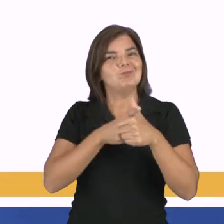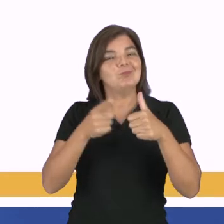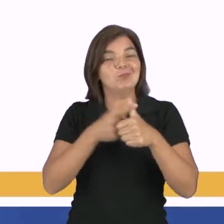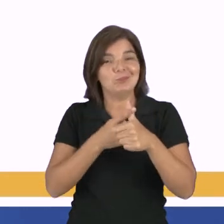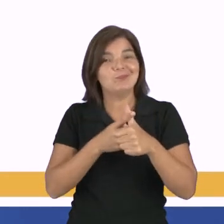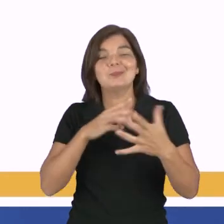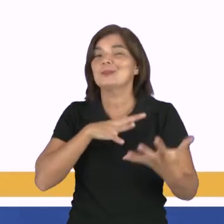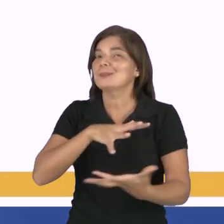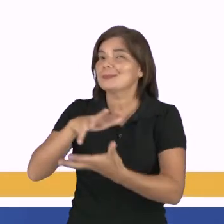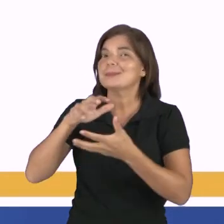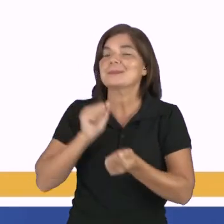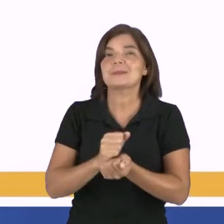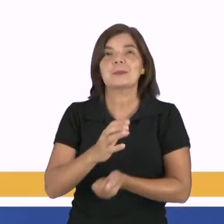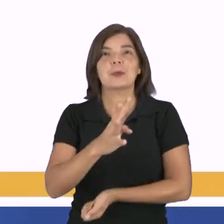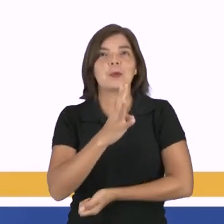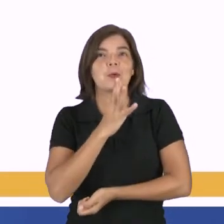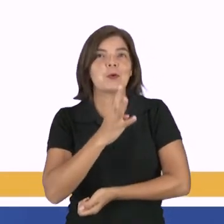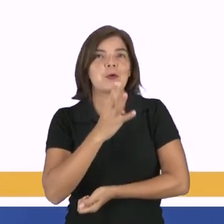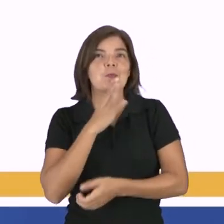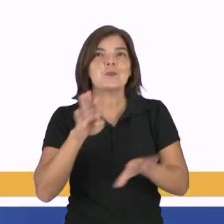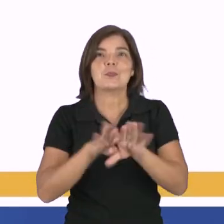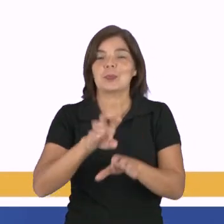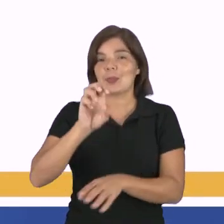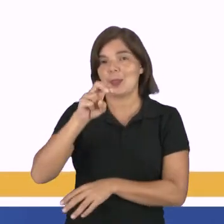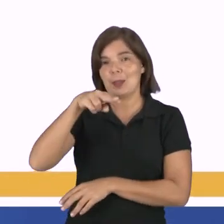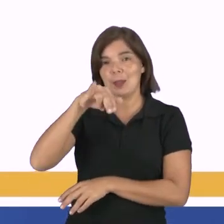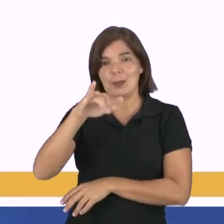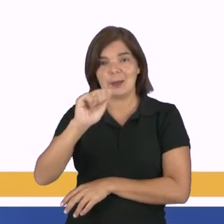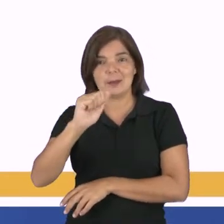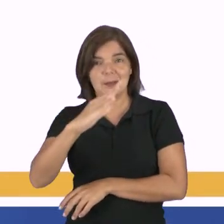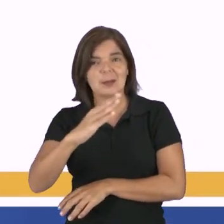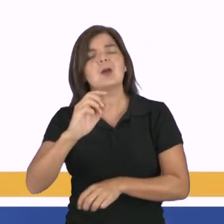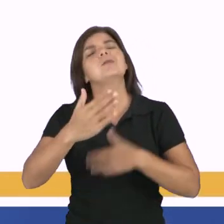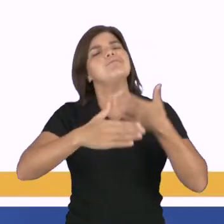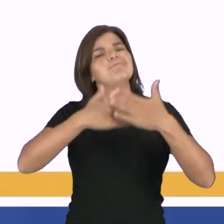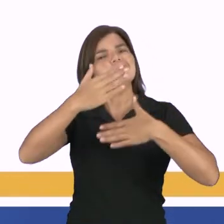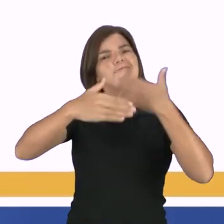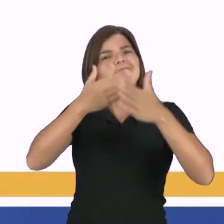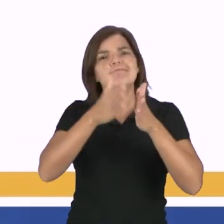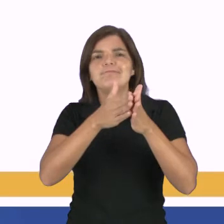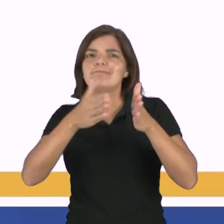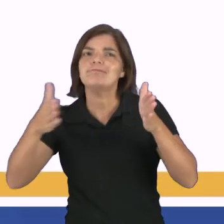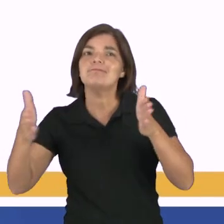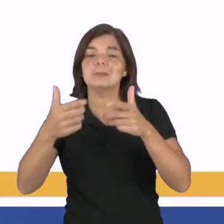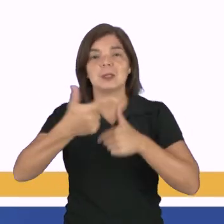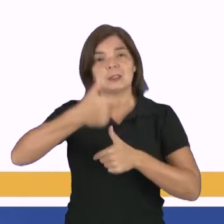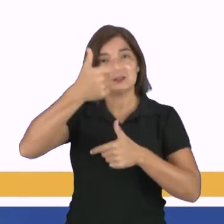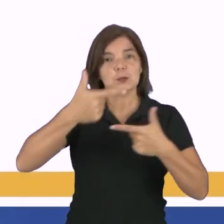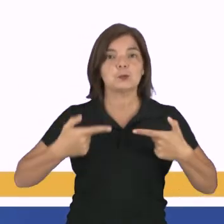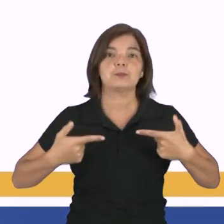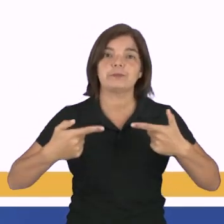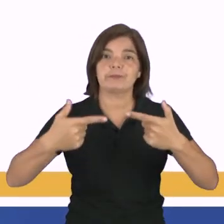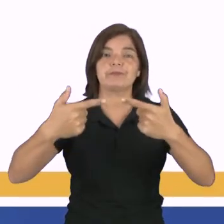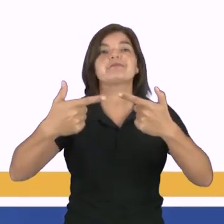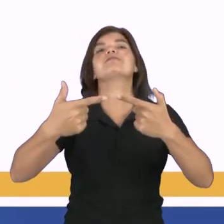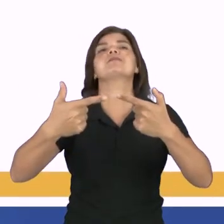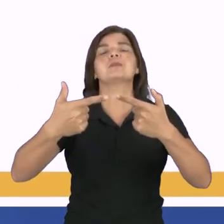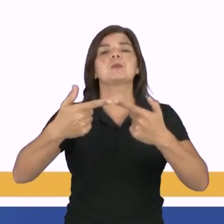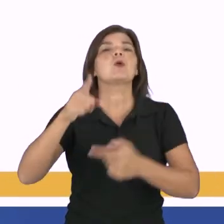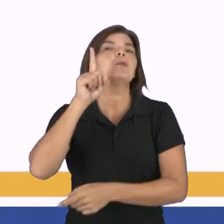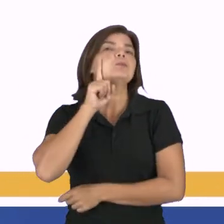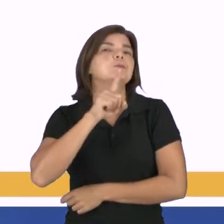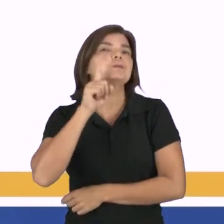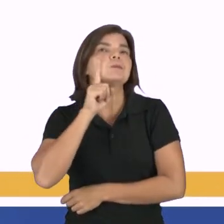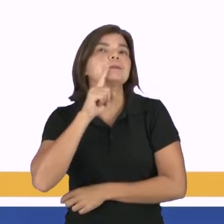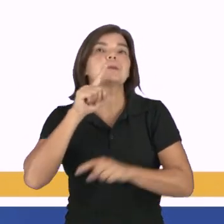eletrônico do mundo, conhecido como ENIAC, começou a ser desenvolvido durante a Segunda Guerra Mundial nos Estados